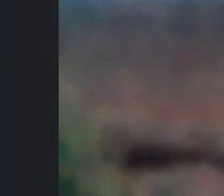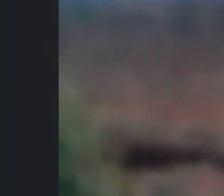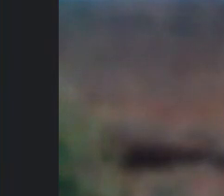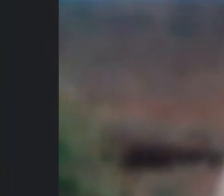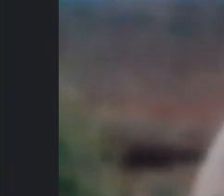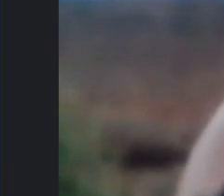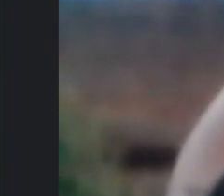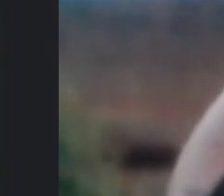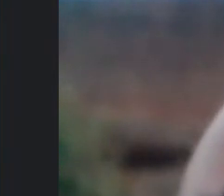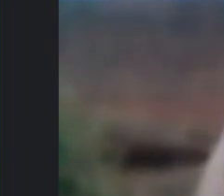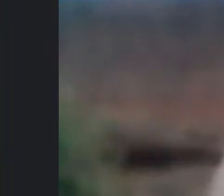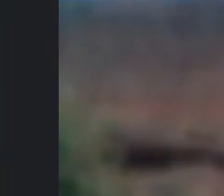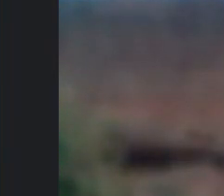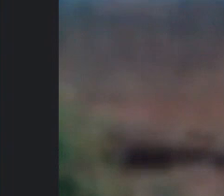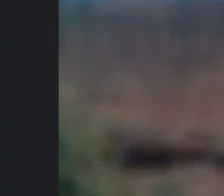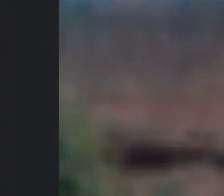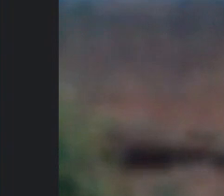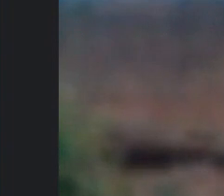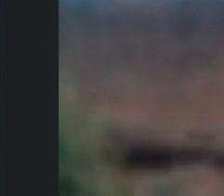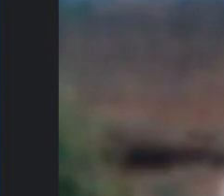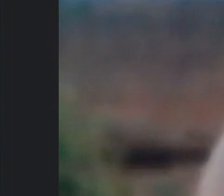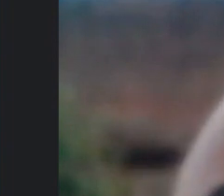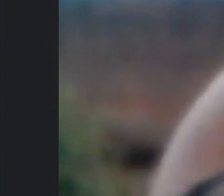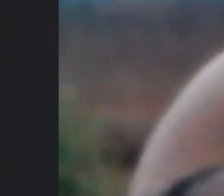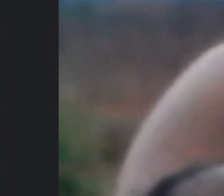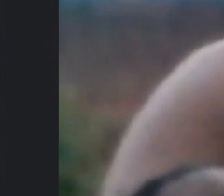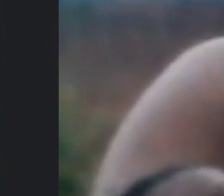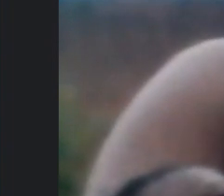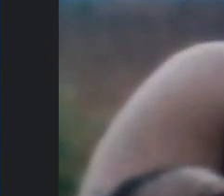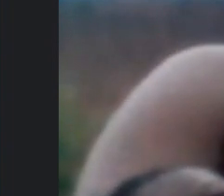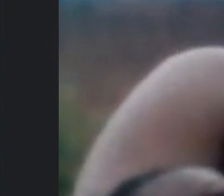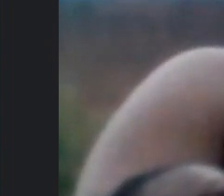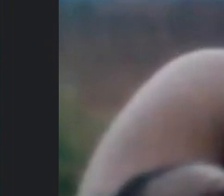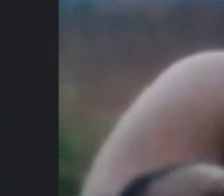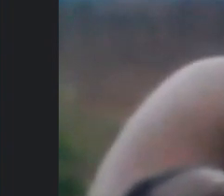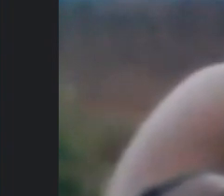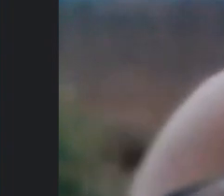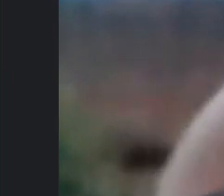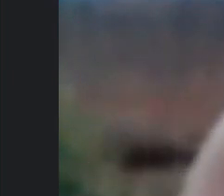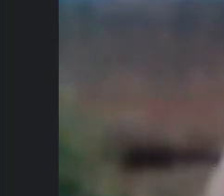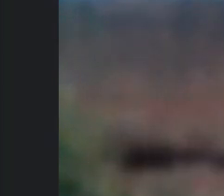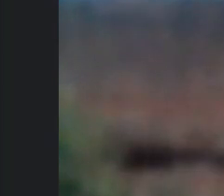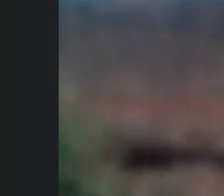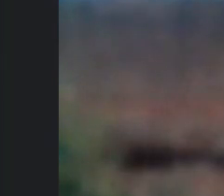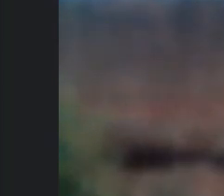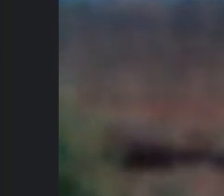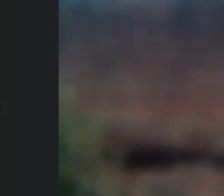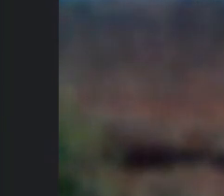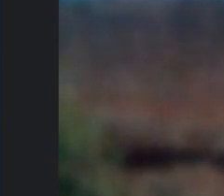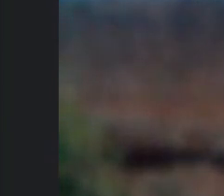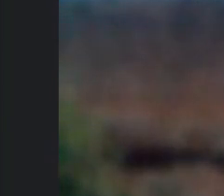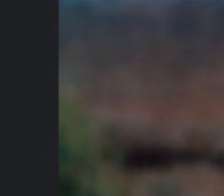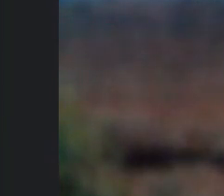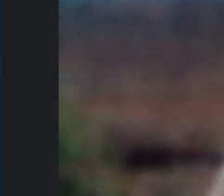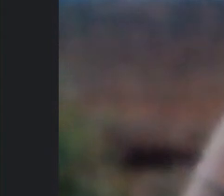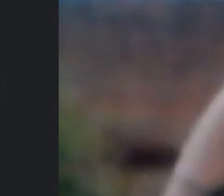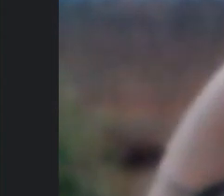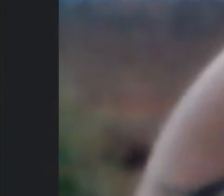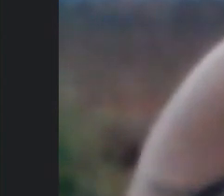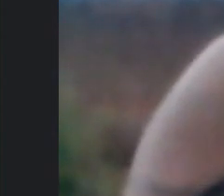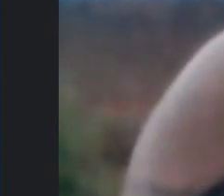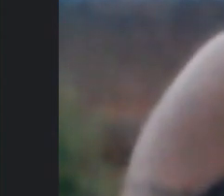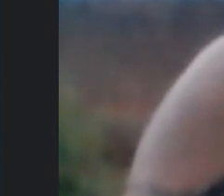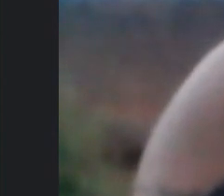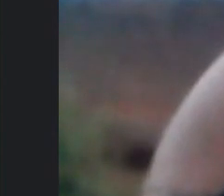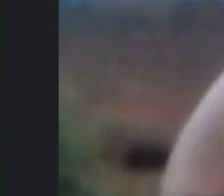mim é muito importante perceber que foi da forma como foi e acho que tinha que ser eu sempre digo o quanto